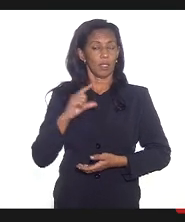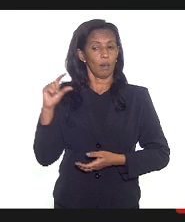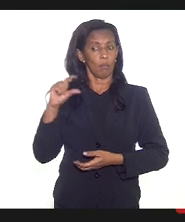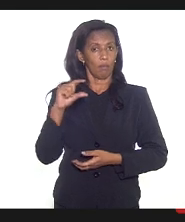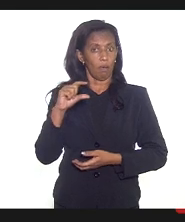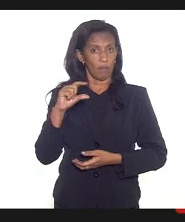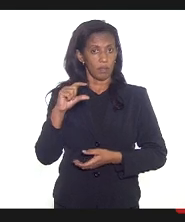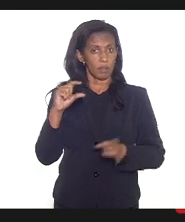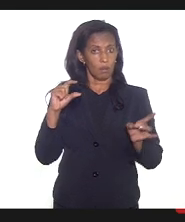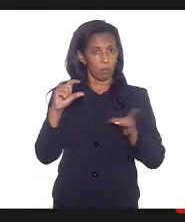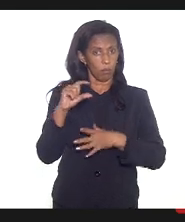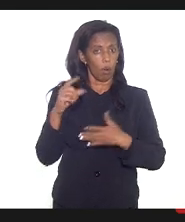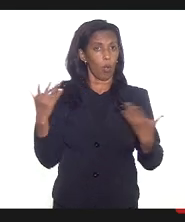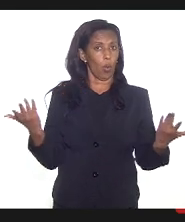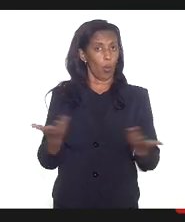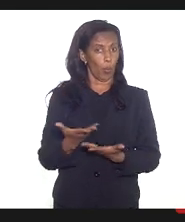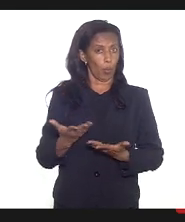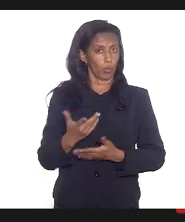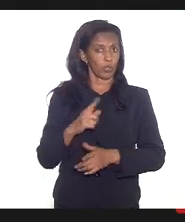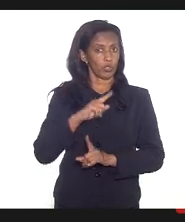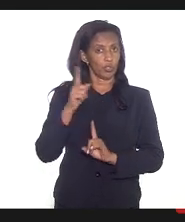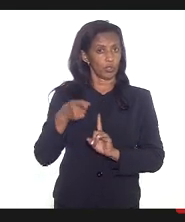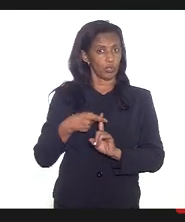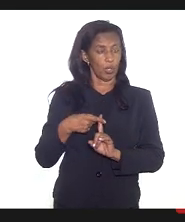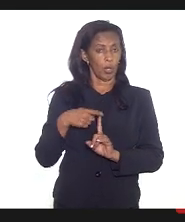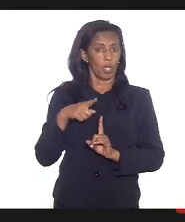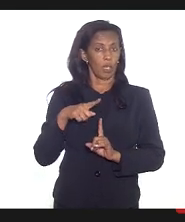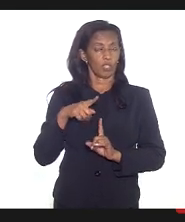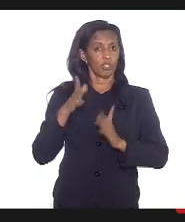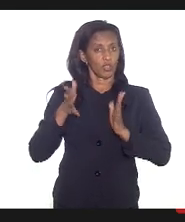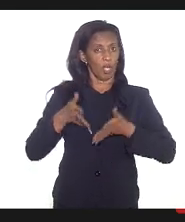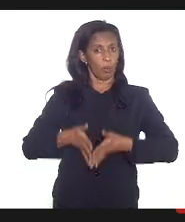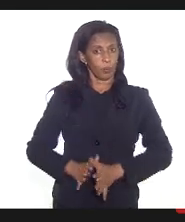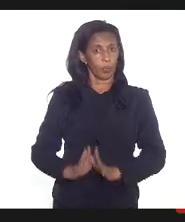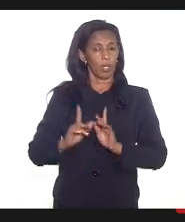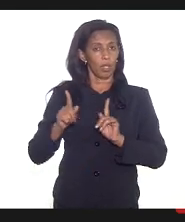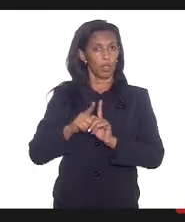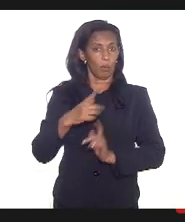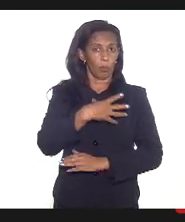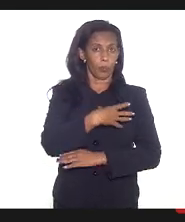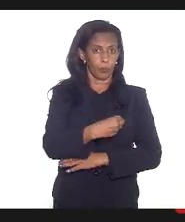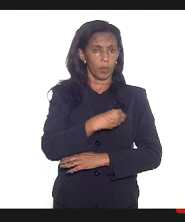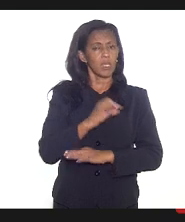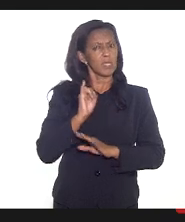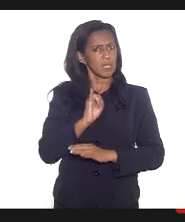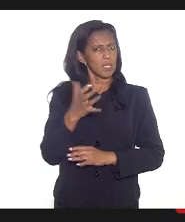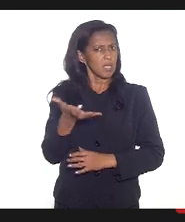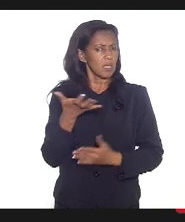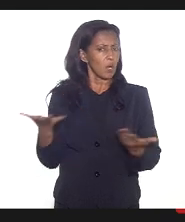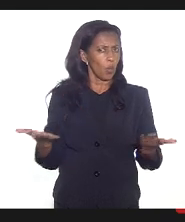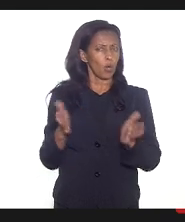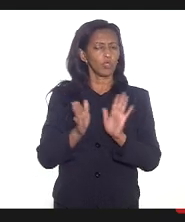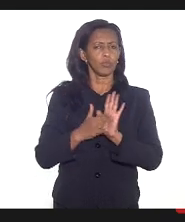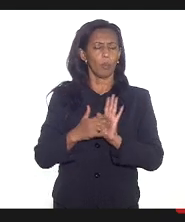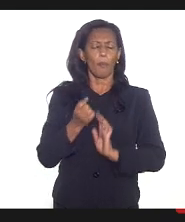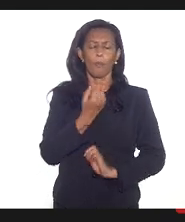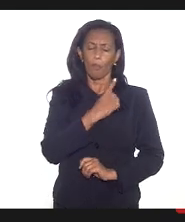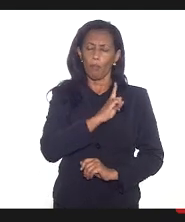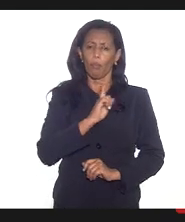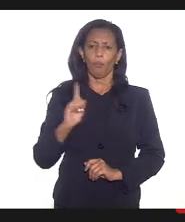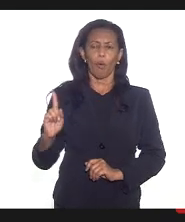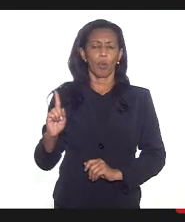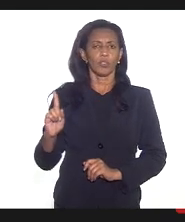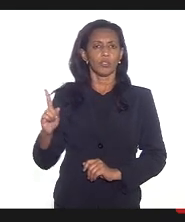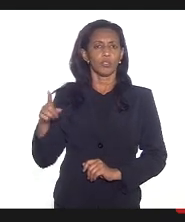disponível hoje gestantes puérperas e lactantes se quiserem se vacinar elas podem procurar a